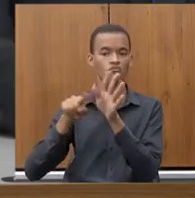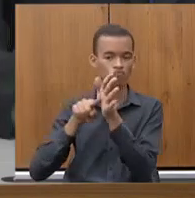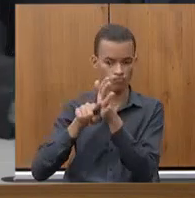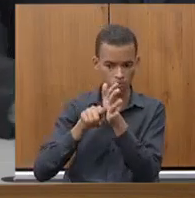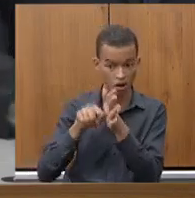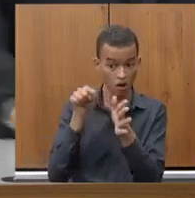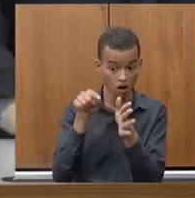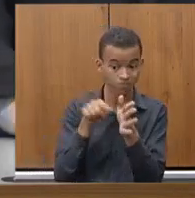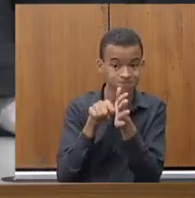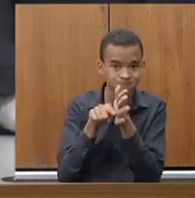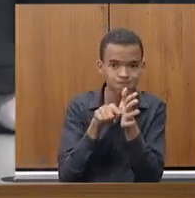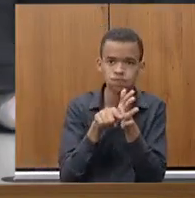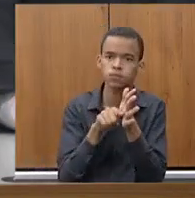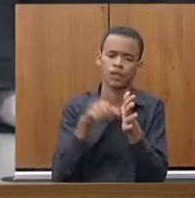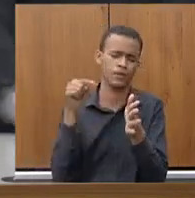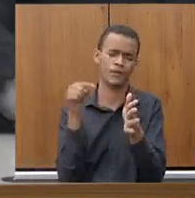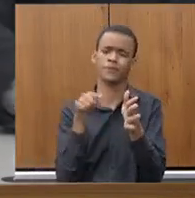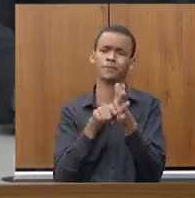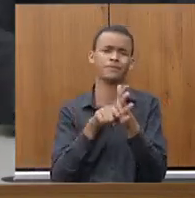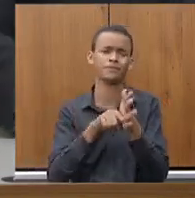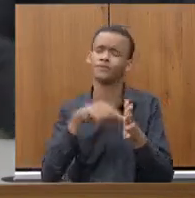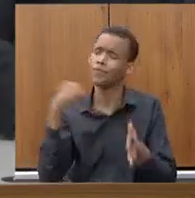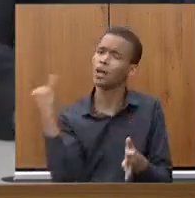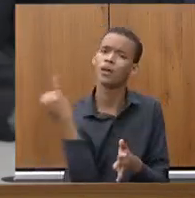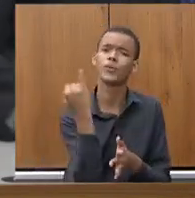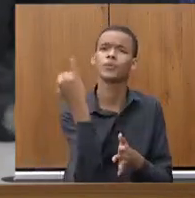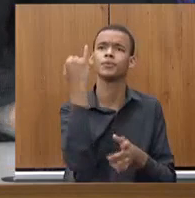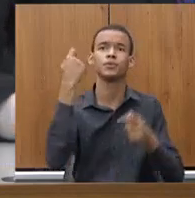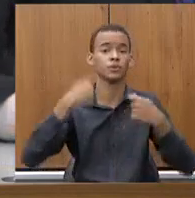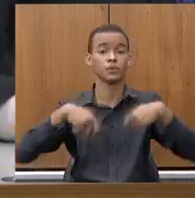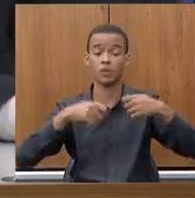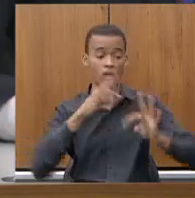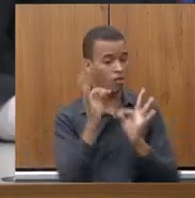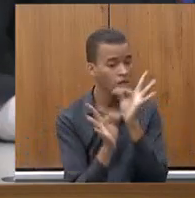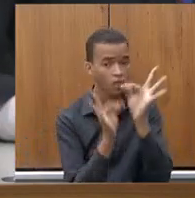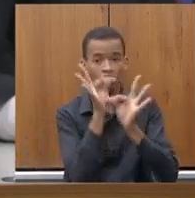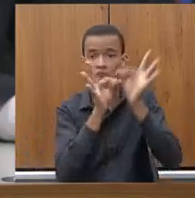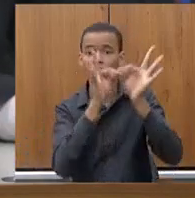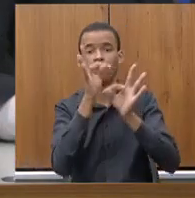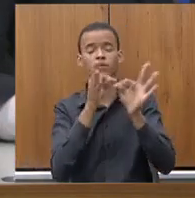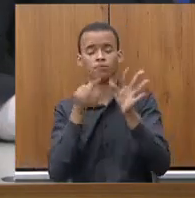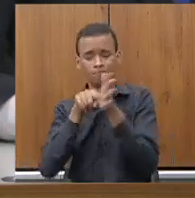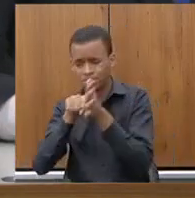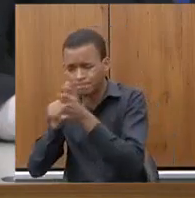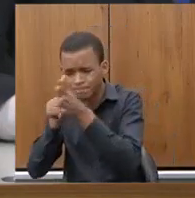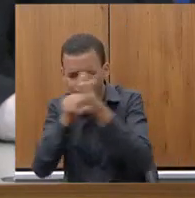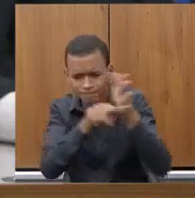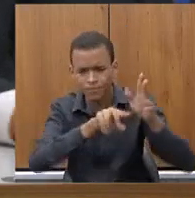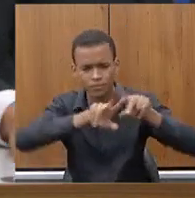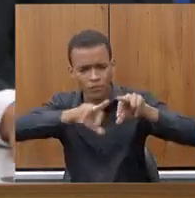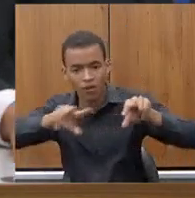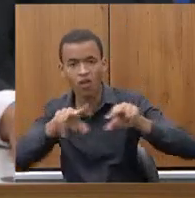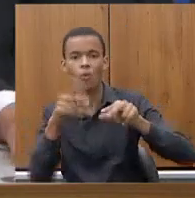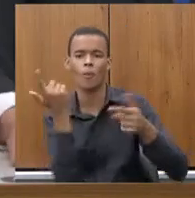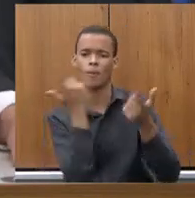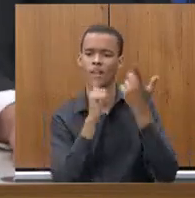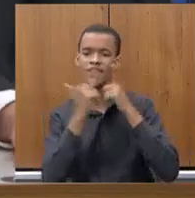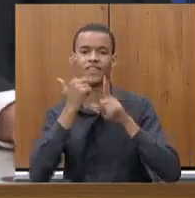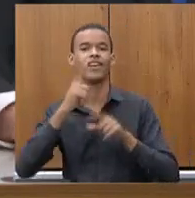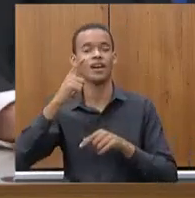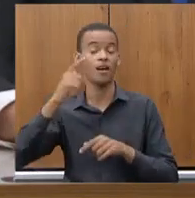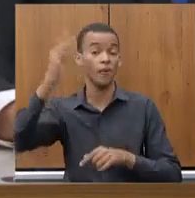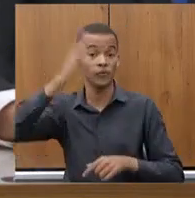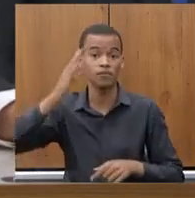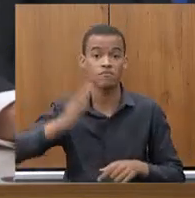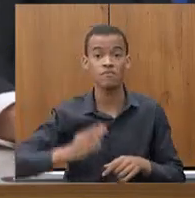porque pesquisa é o que faz, a ciência e a tecnologia é o vai fazer aí a descoberta de grandes conquistas para o Brasil e para o